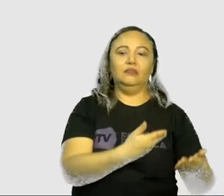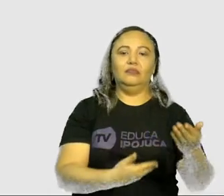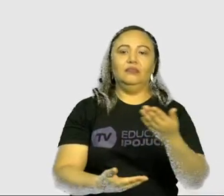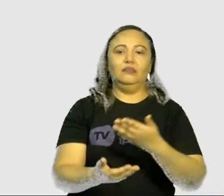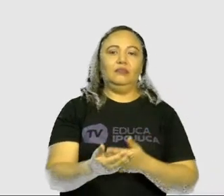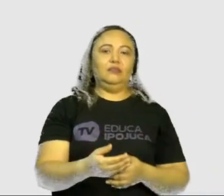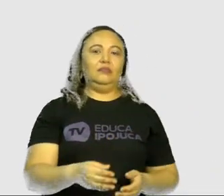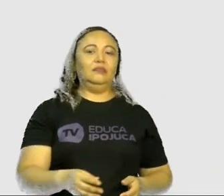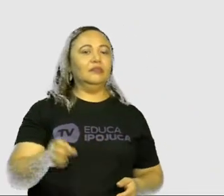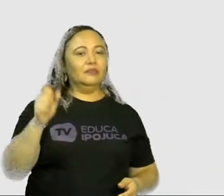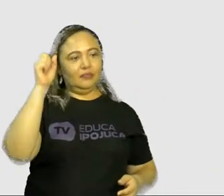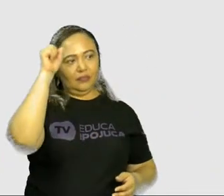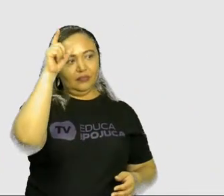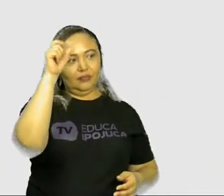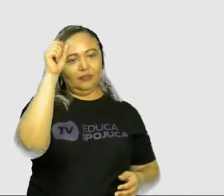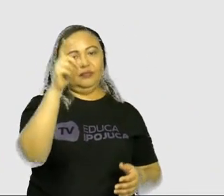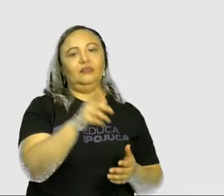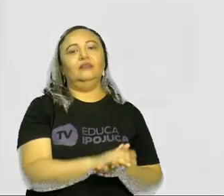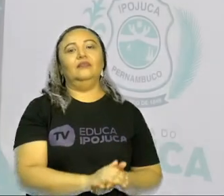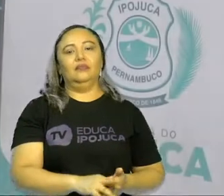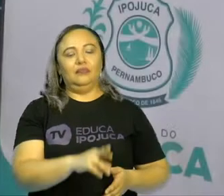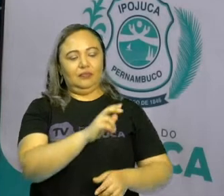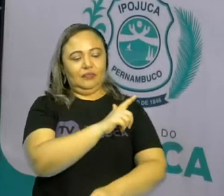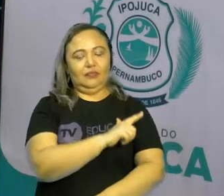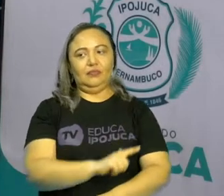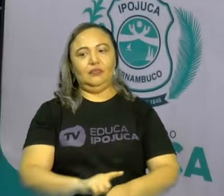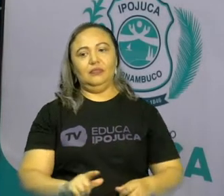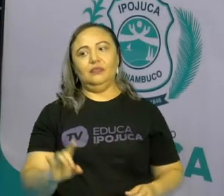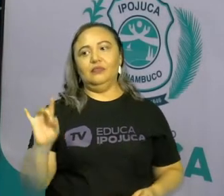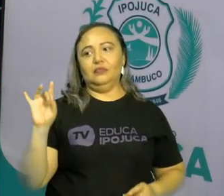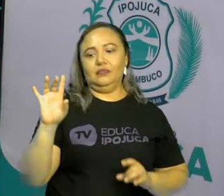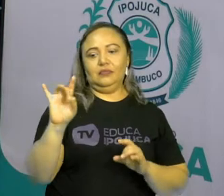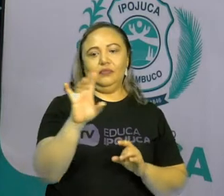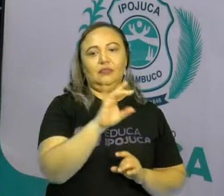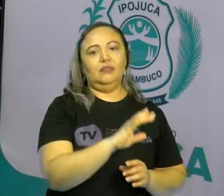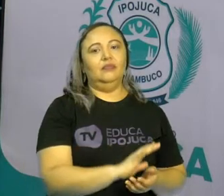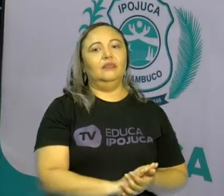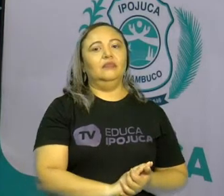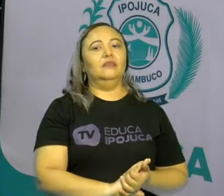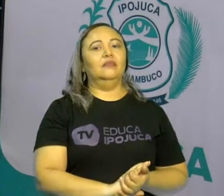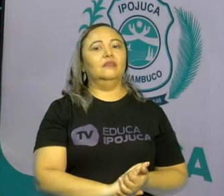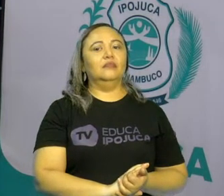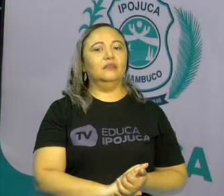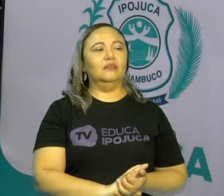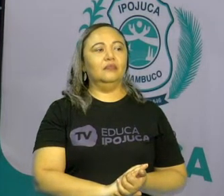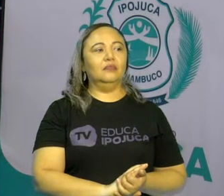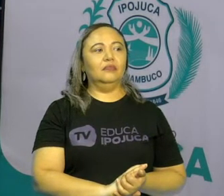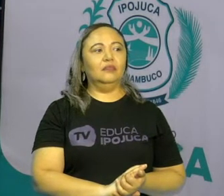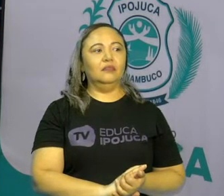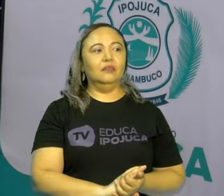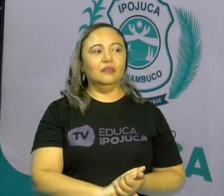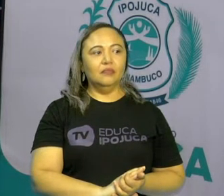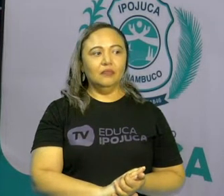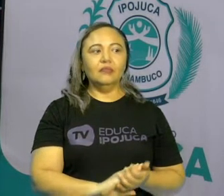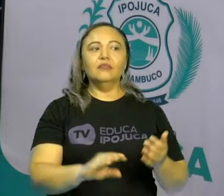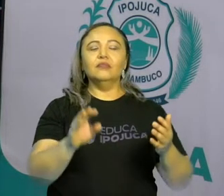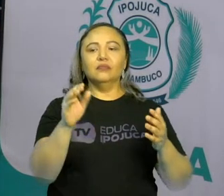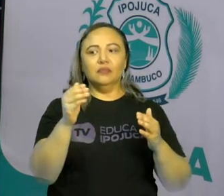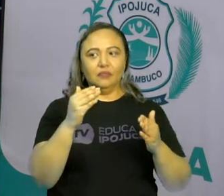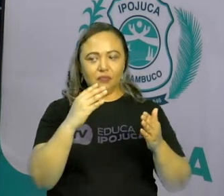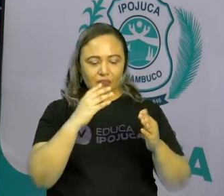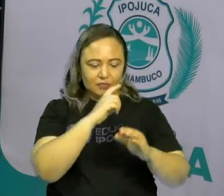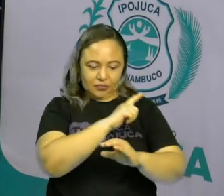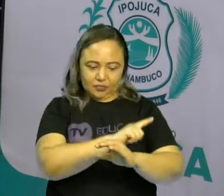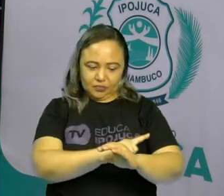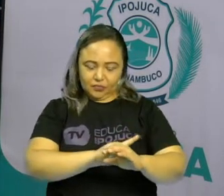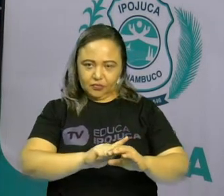trocar ideias, respeitar a opinião um dos outros. Então, quando a gente